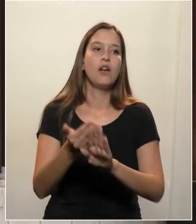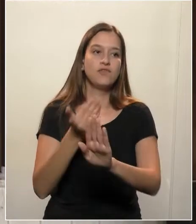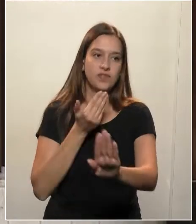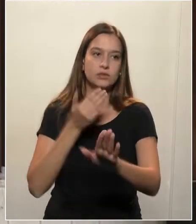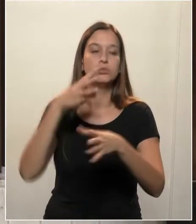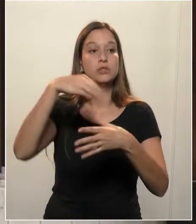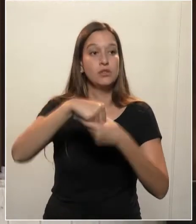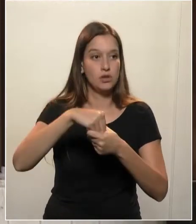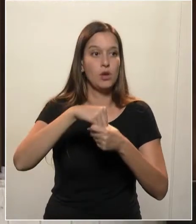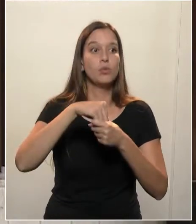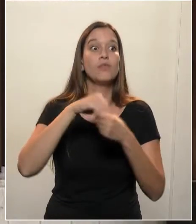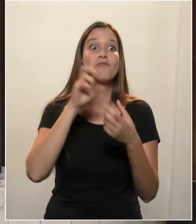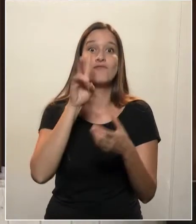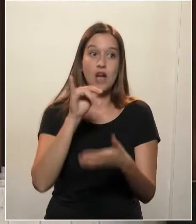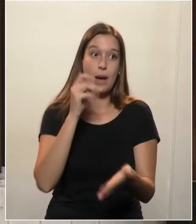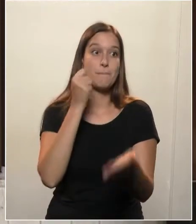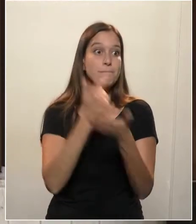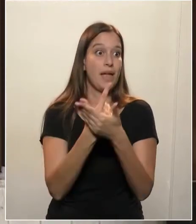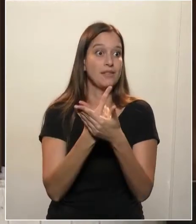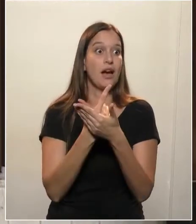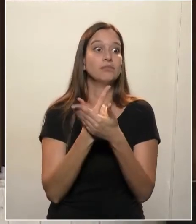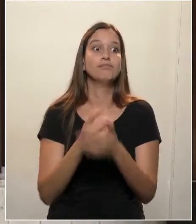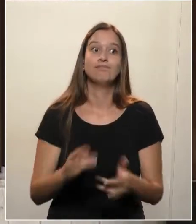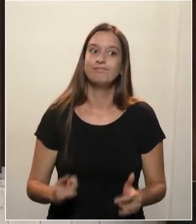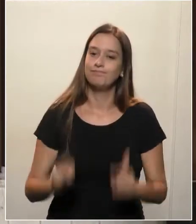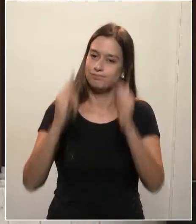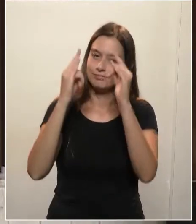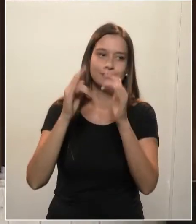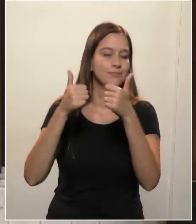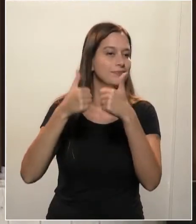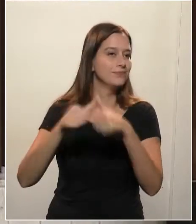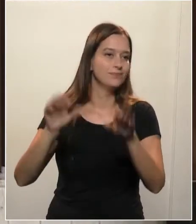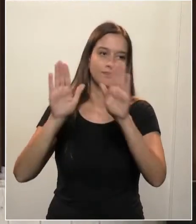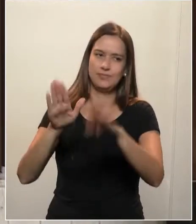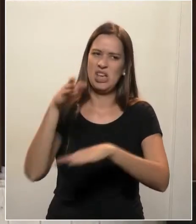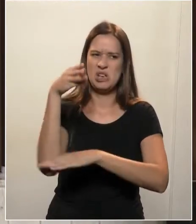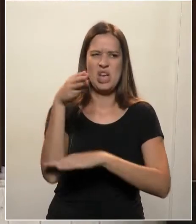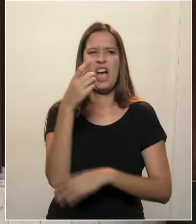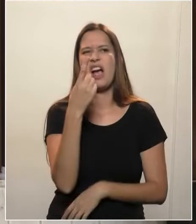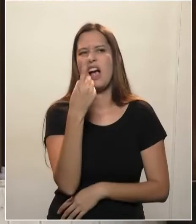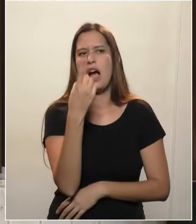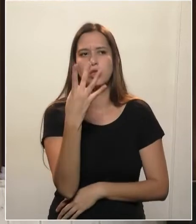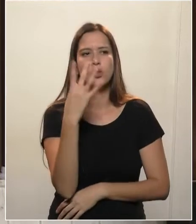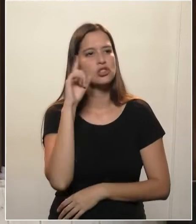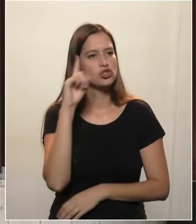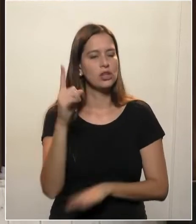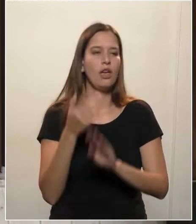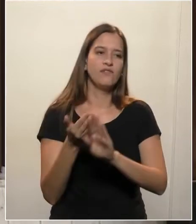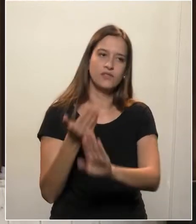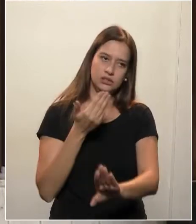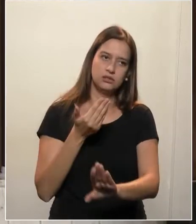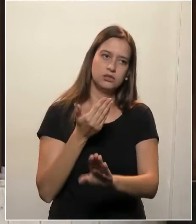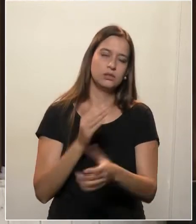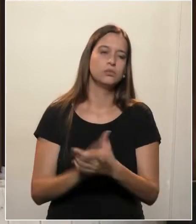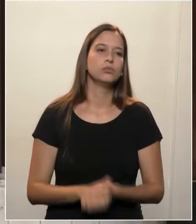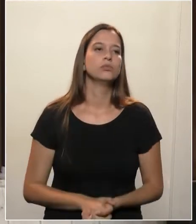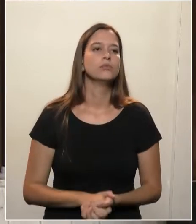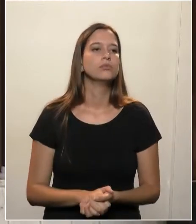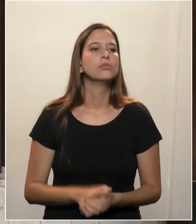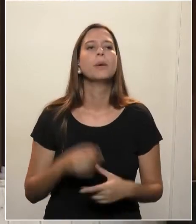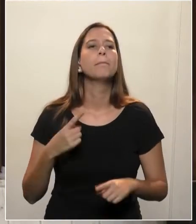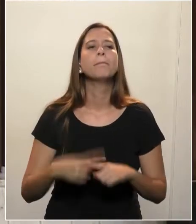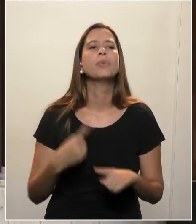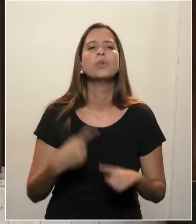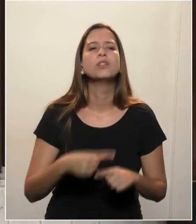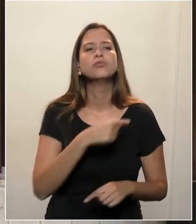ainda lá a estadia dele. Vai ficar 14 dias em isolamento. Por que a China está fazendo isso?